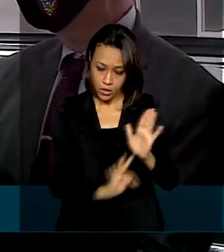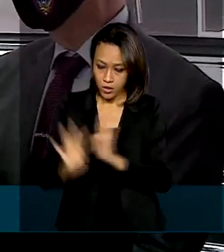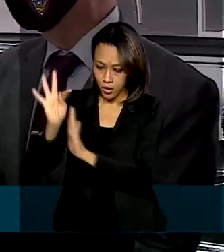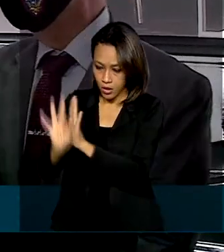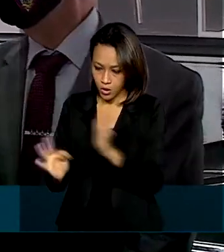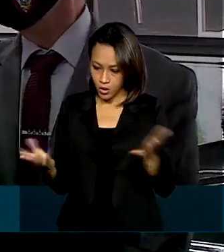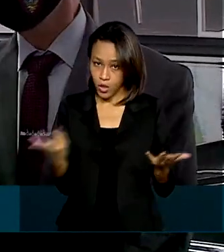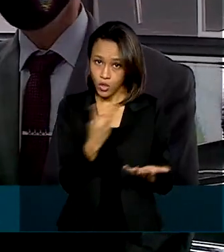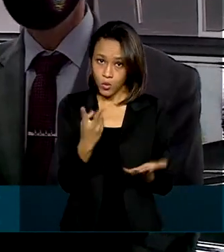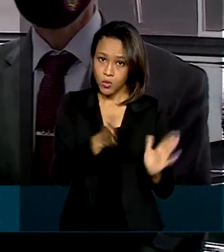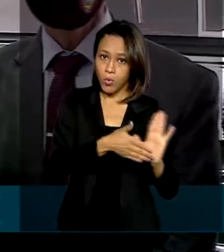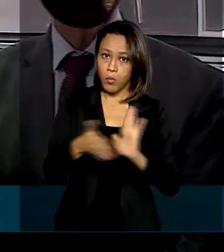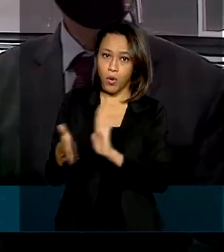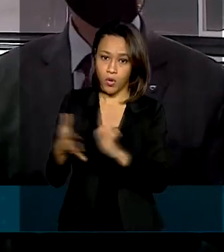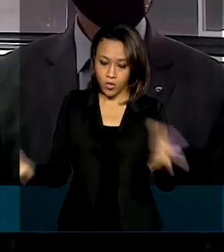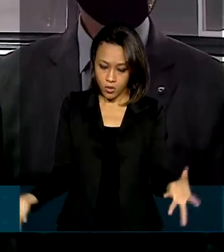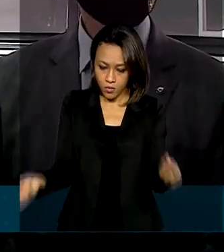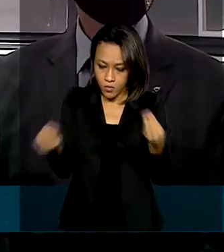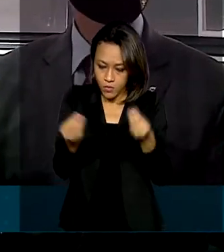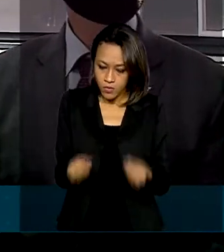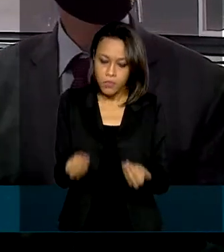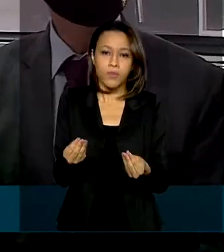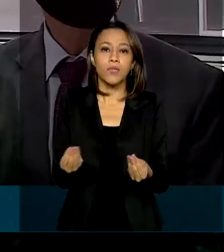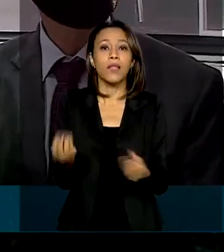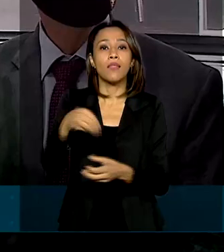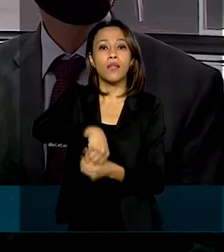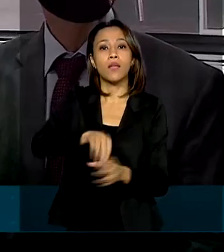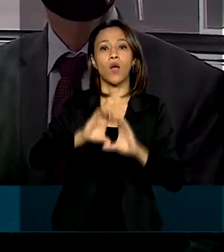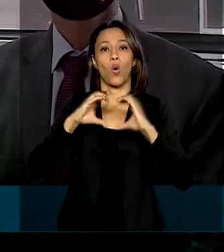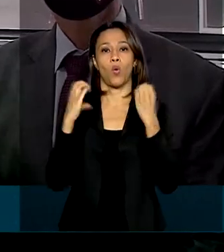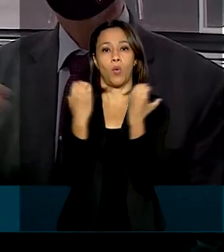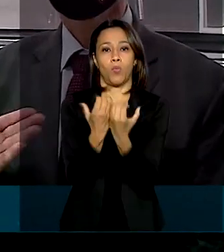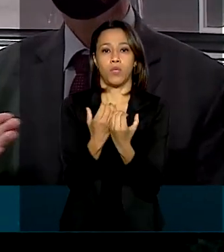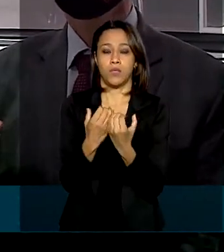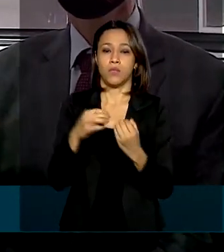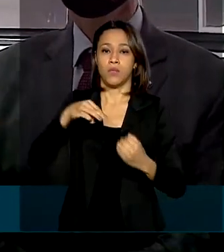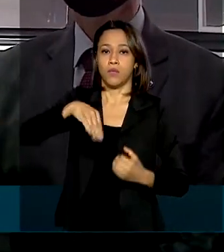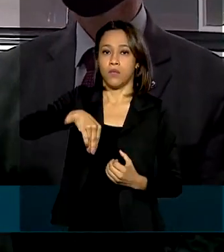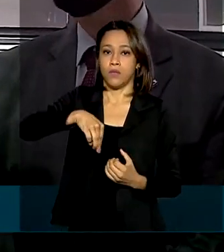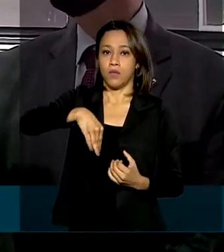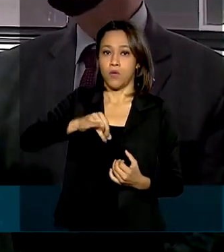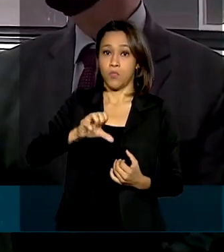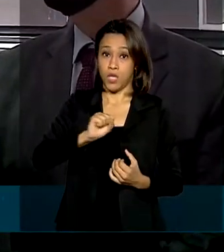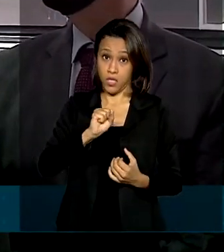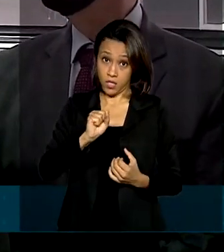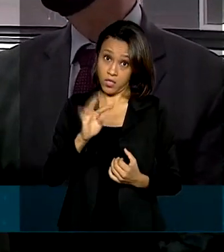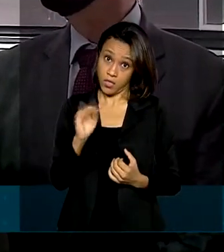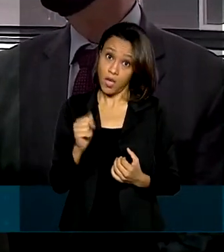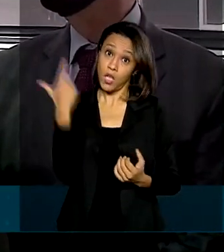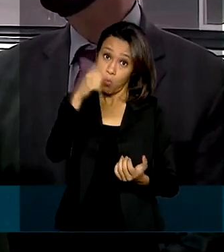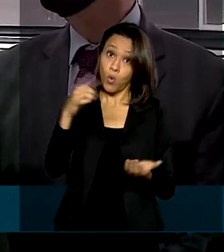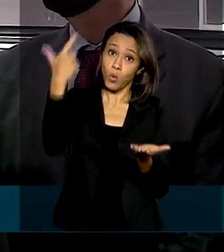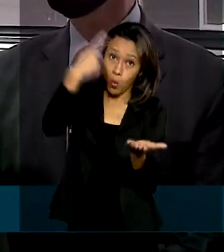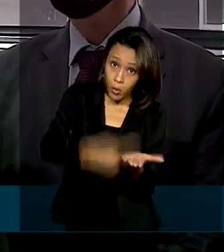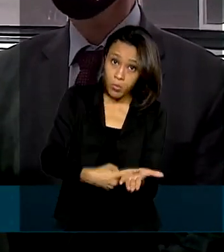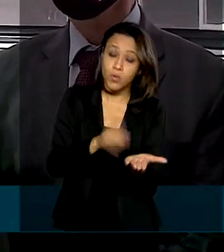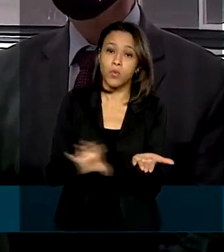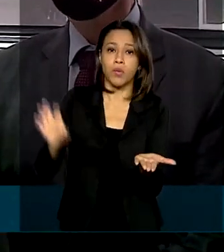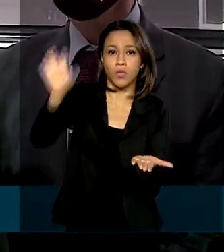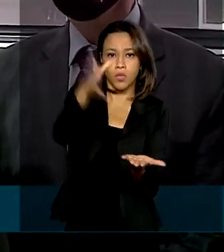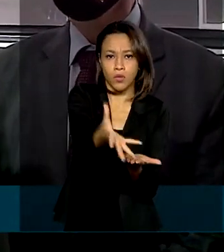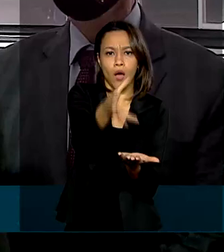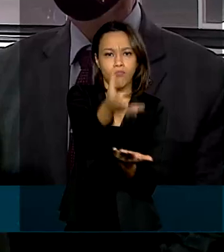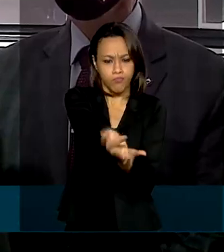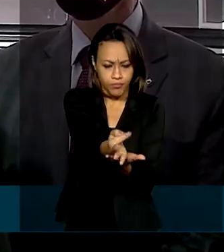que já estão na comissão mista, de Câmara e Senado, e o Pacto Federativo também está entrando. Então nós estamos, eu